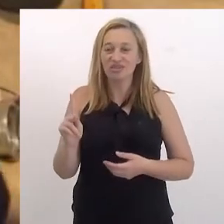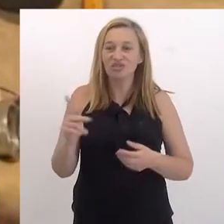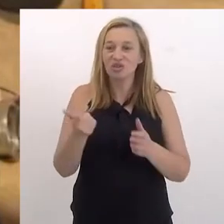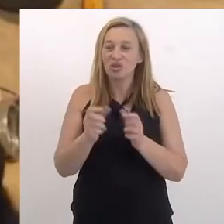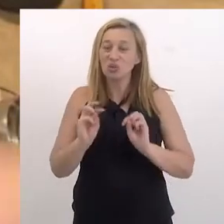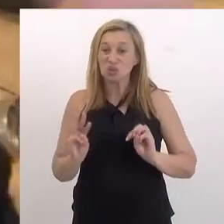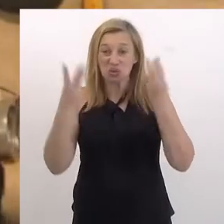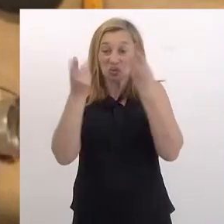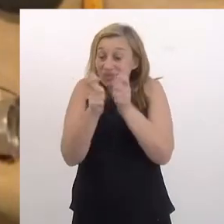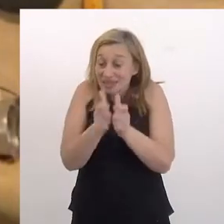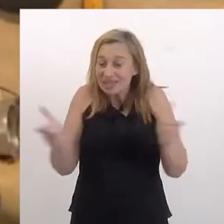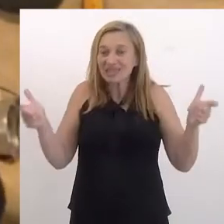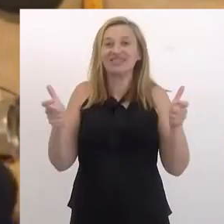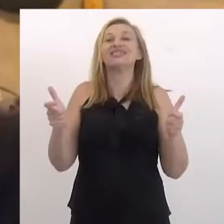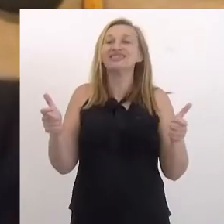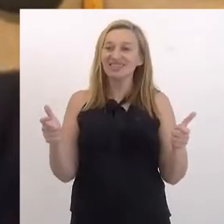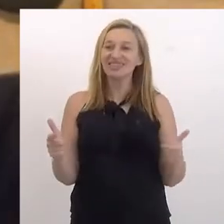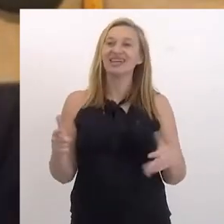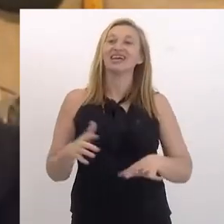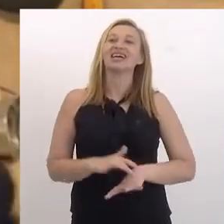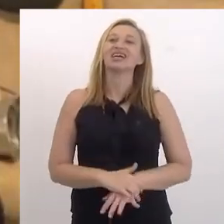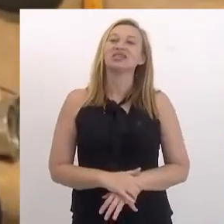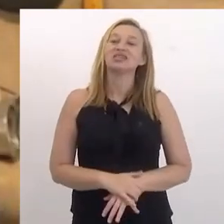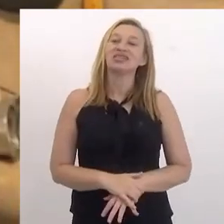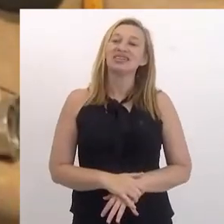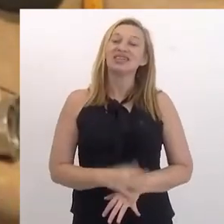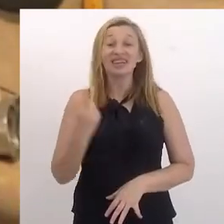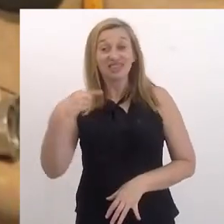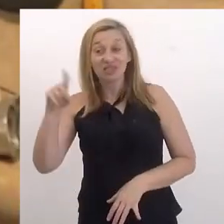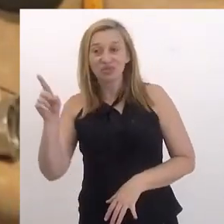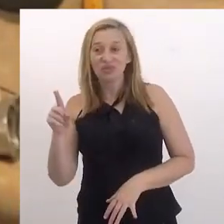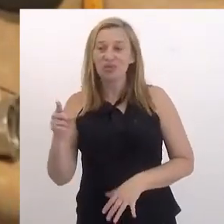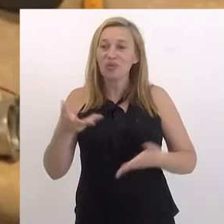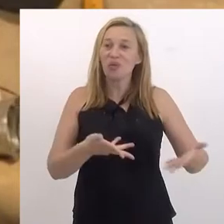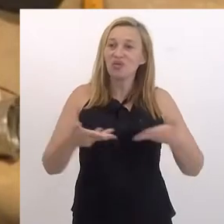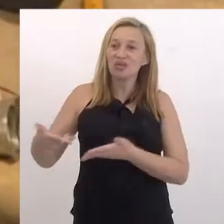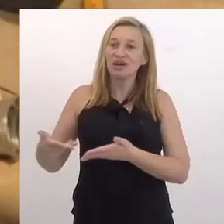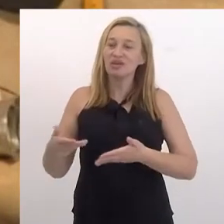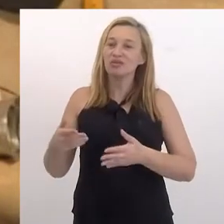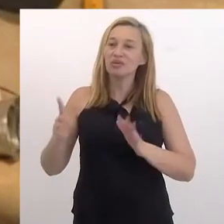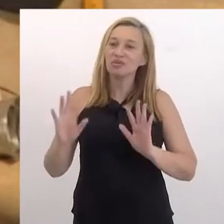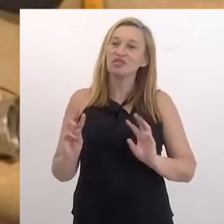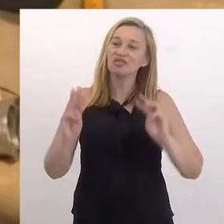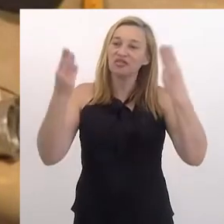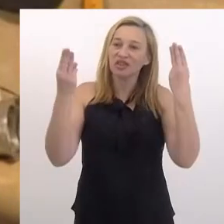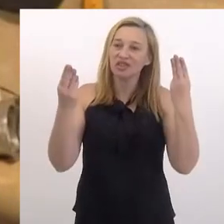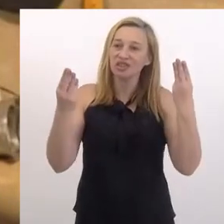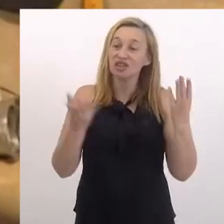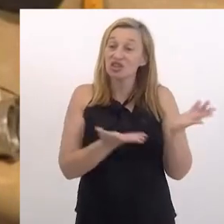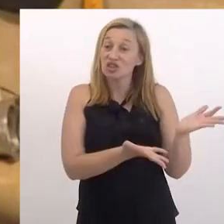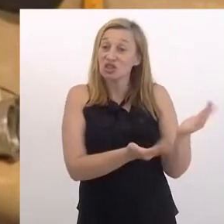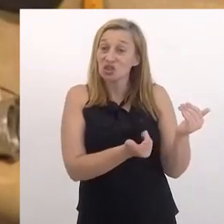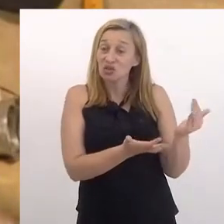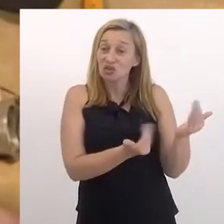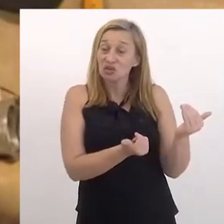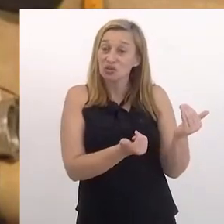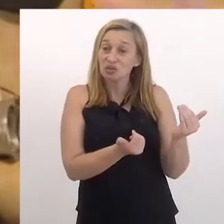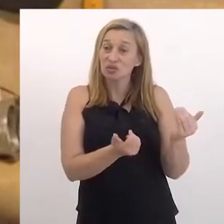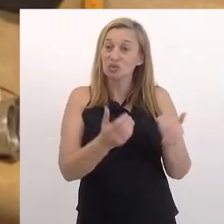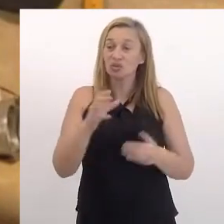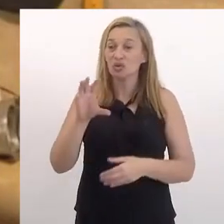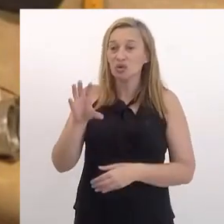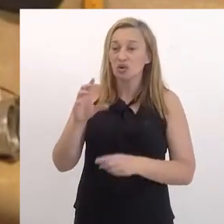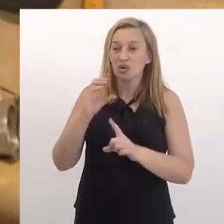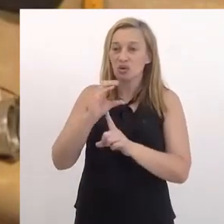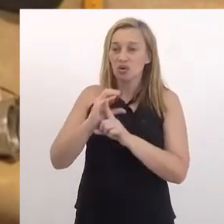que nós fizemos um grande show no Rock in Rio, e a gente foi depois convidado para ir para o Festival da Juventude